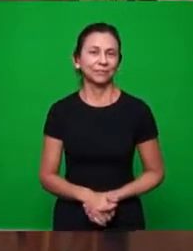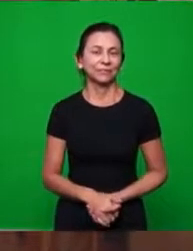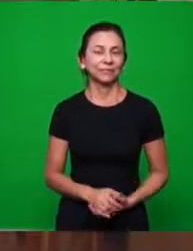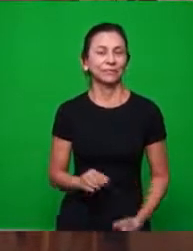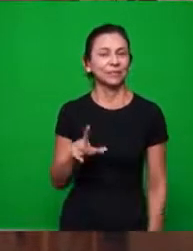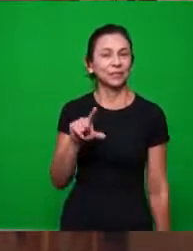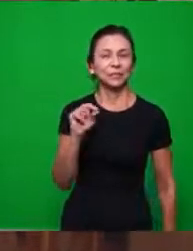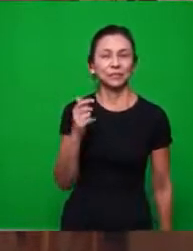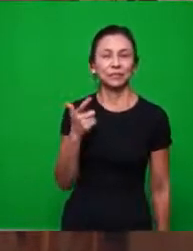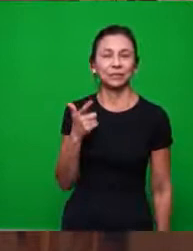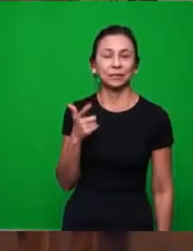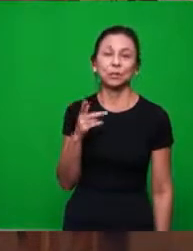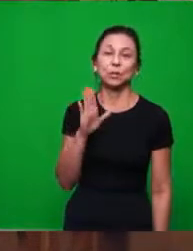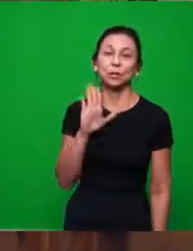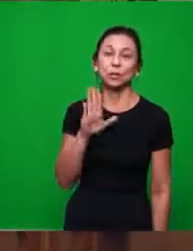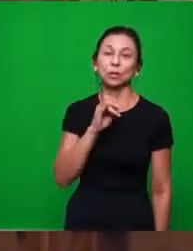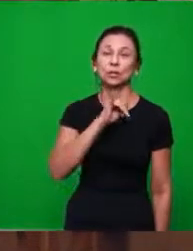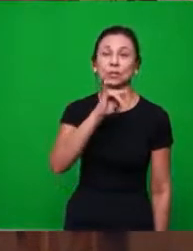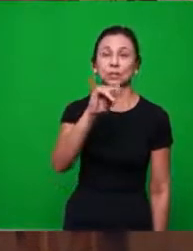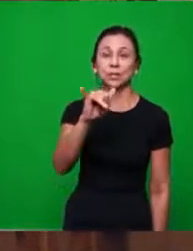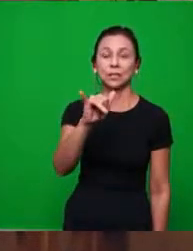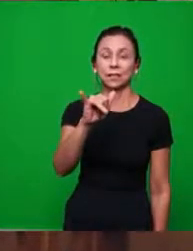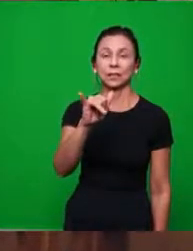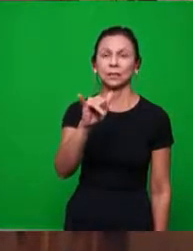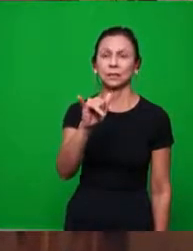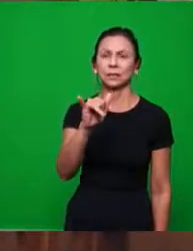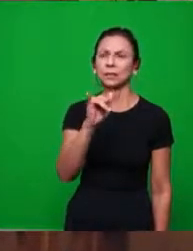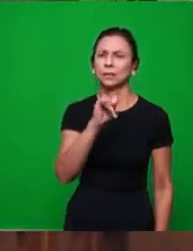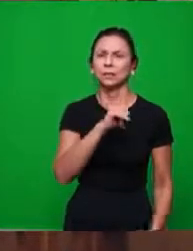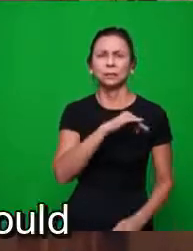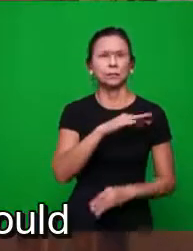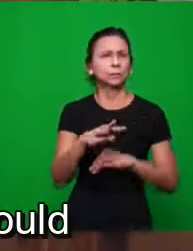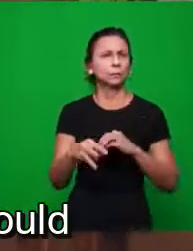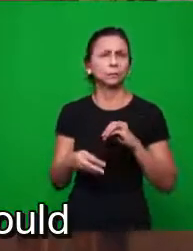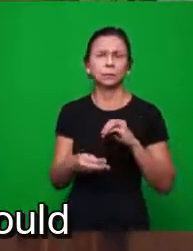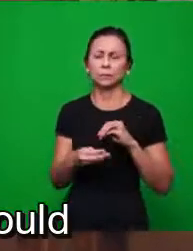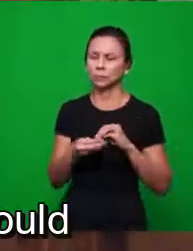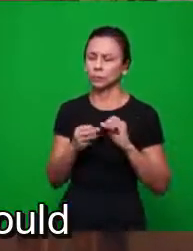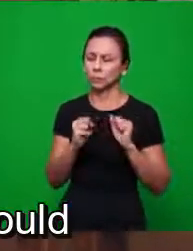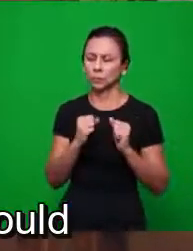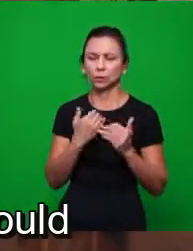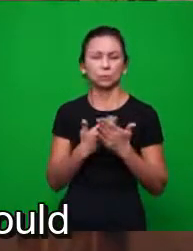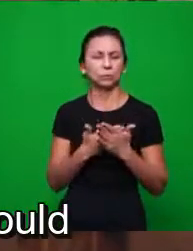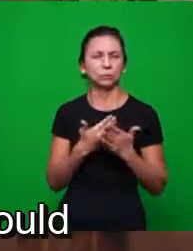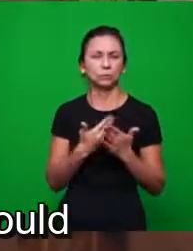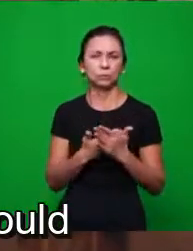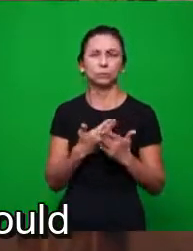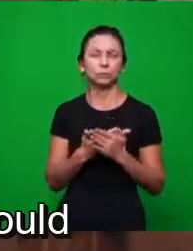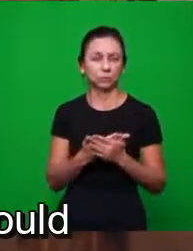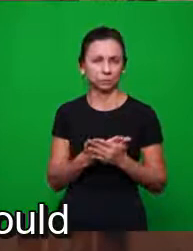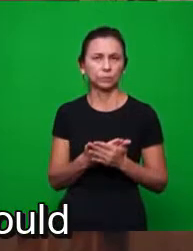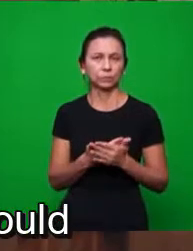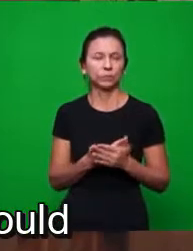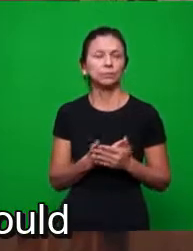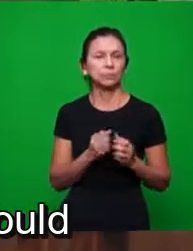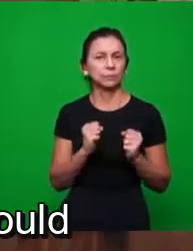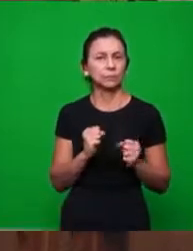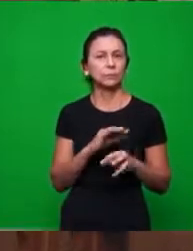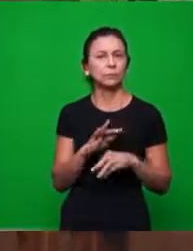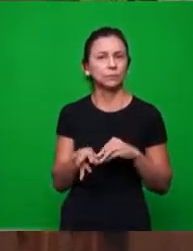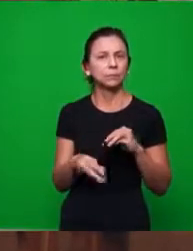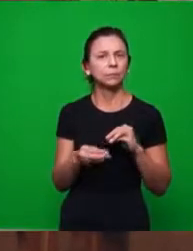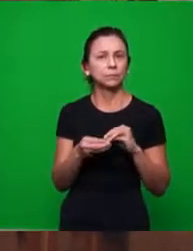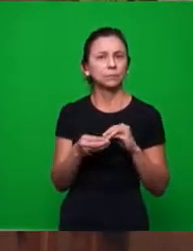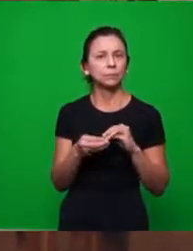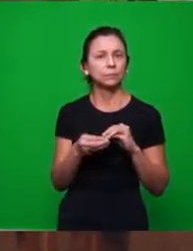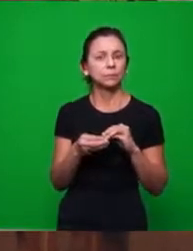que todo o complemento pode ser feito do estudo que está sendo dado. Pode e deve